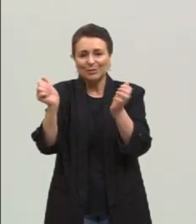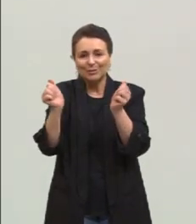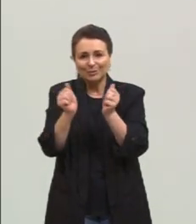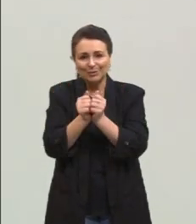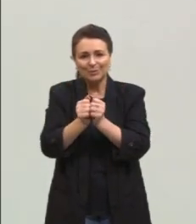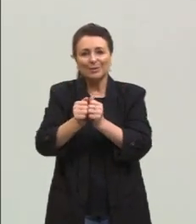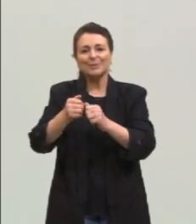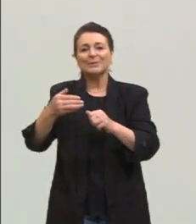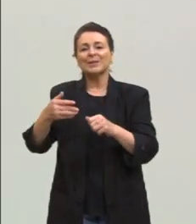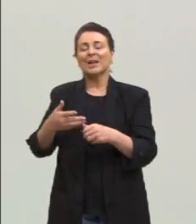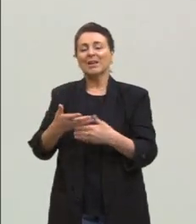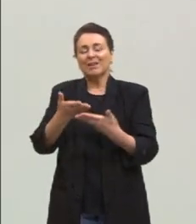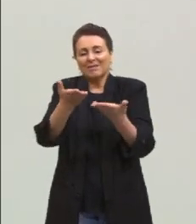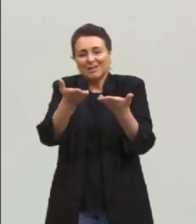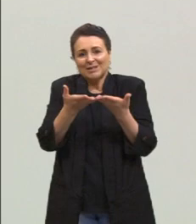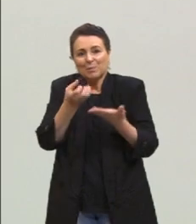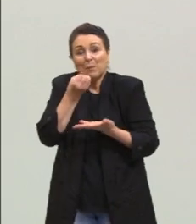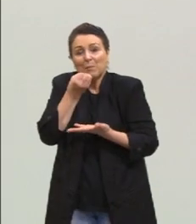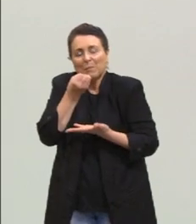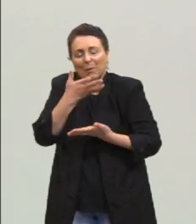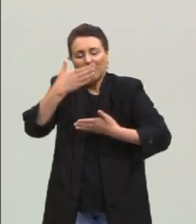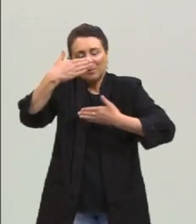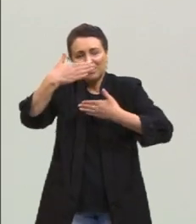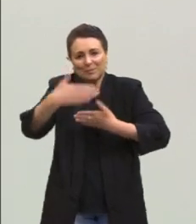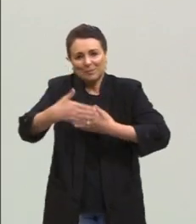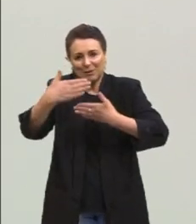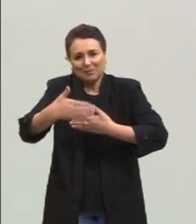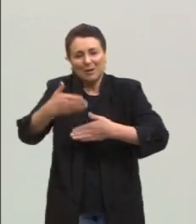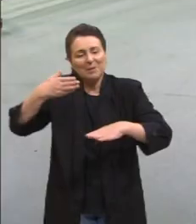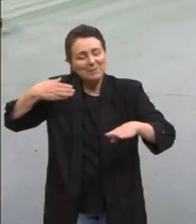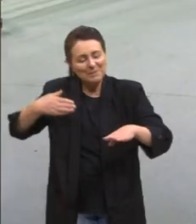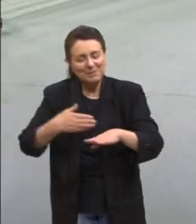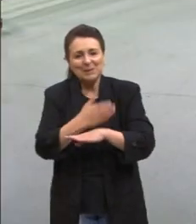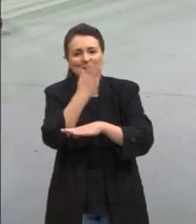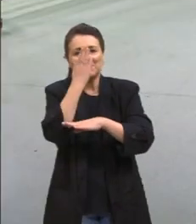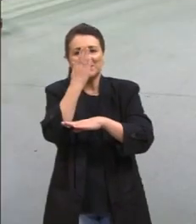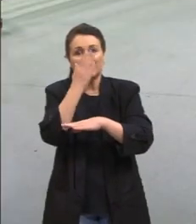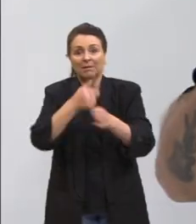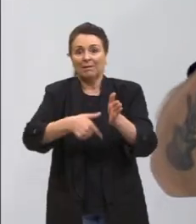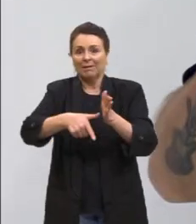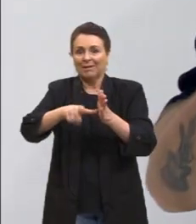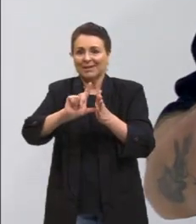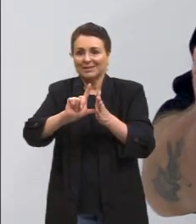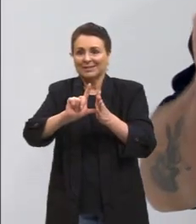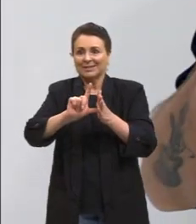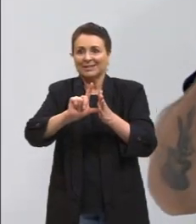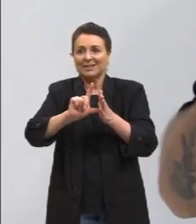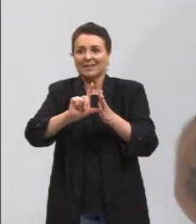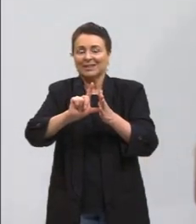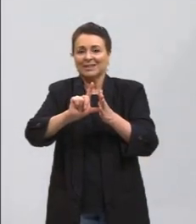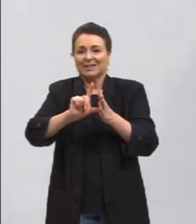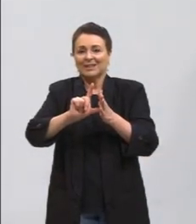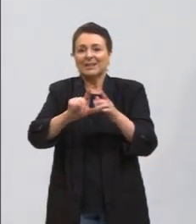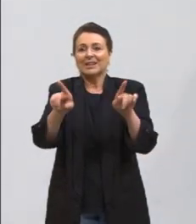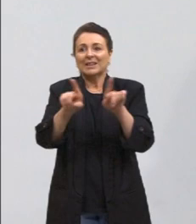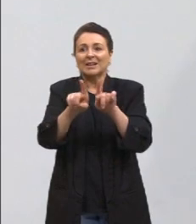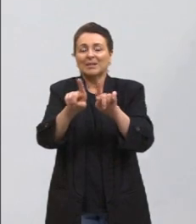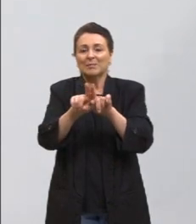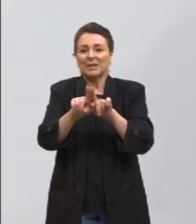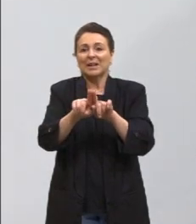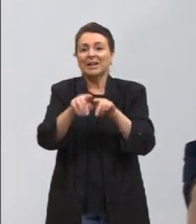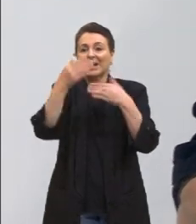desejar aí uma boa prova para o passar. Antes disso, para encerrar, eu gostaria também de